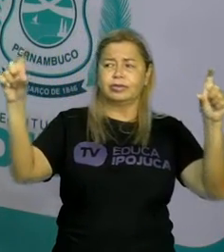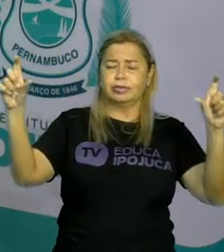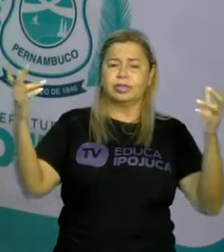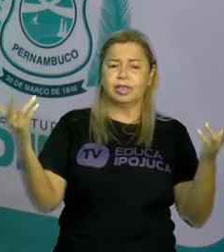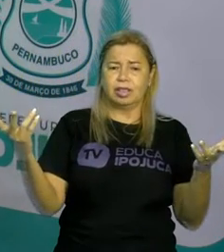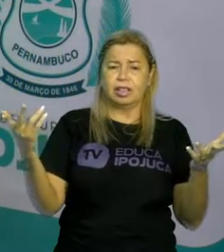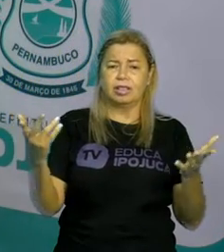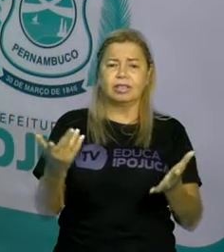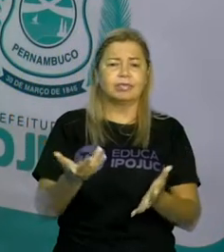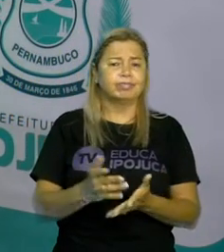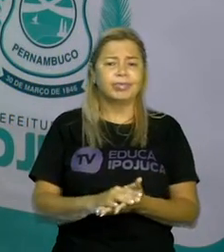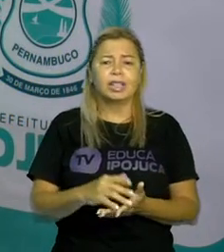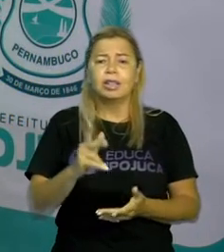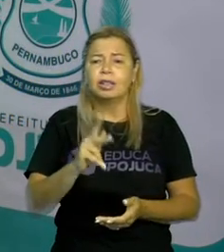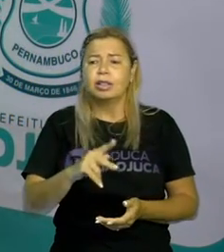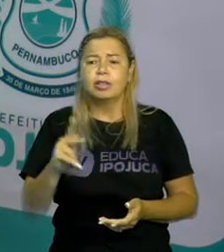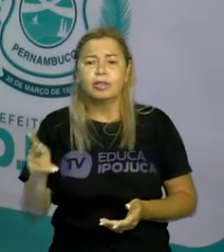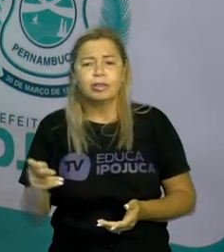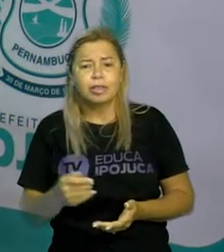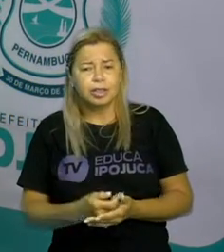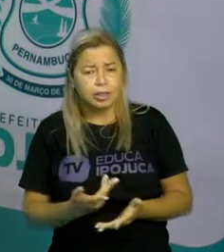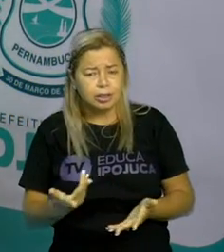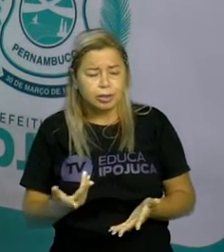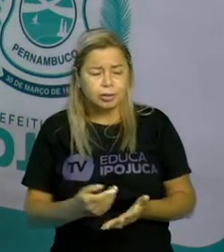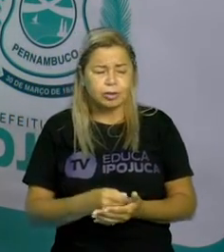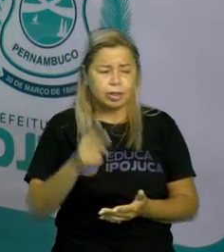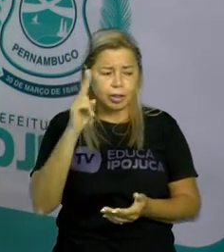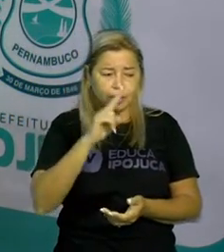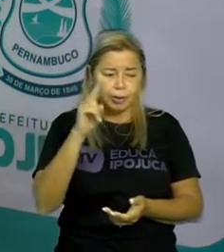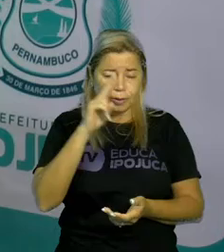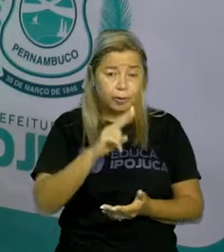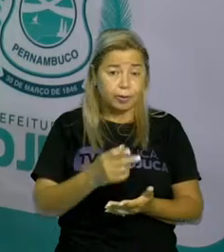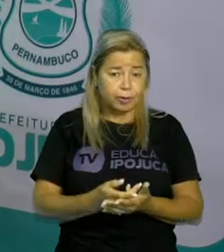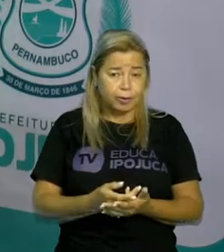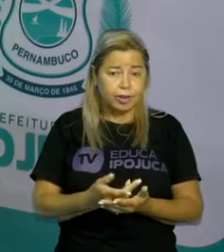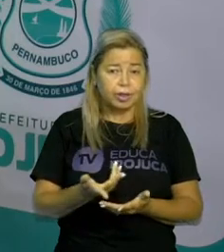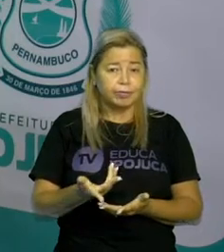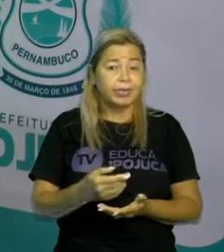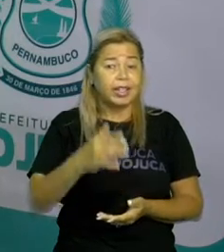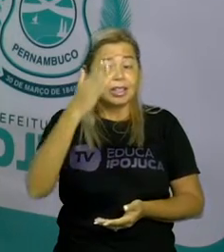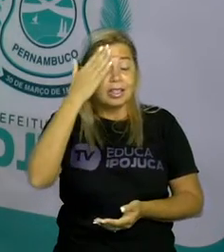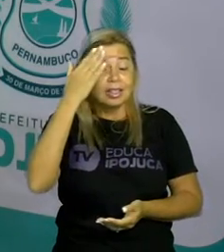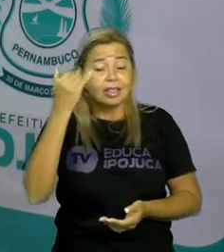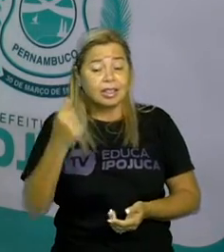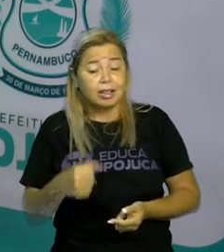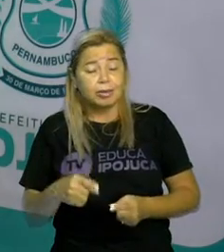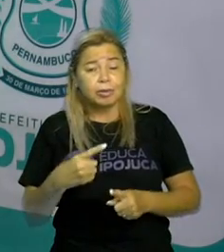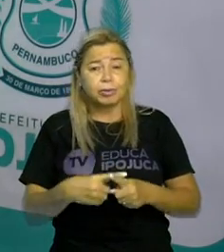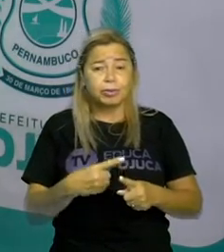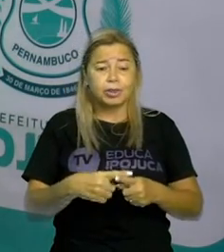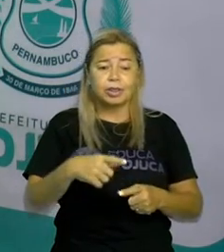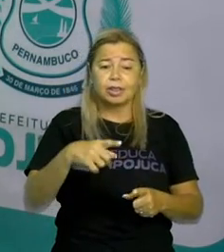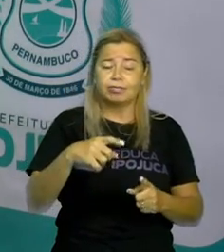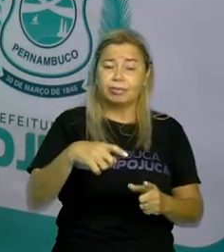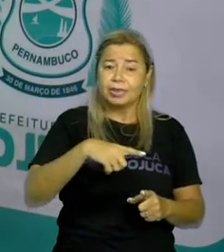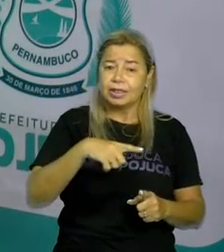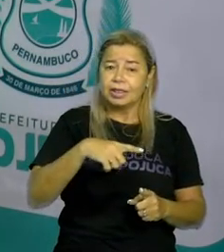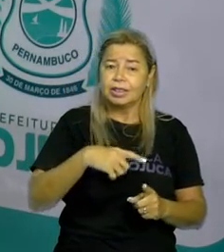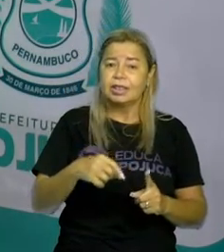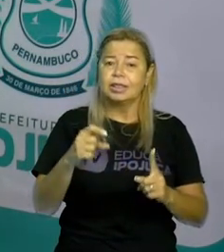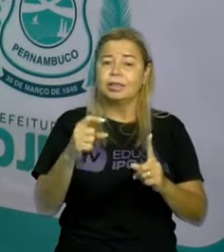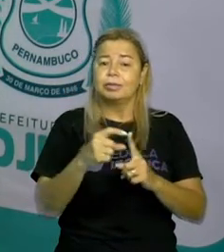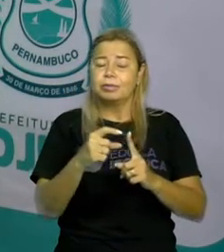um tempo, a gente acha essa frase bem comum. Muitas crianças, ela esquece ou se confunde que a palavra homem tem um H,